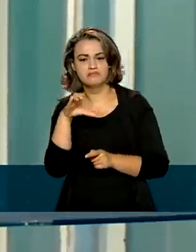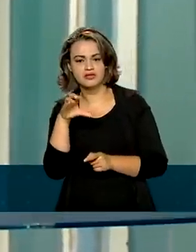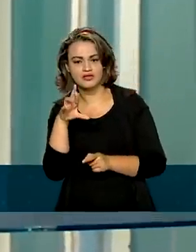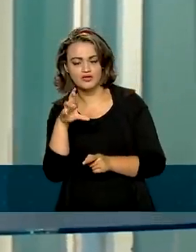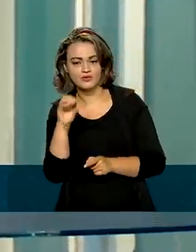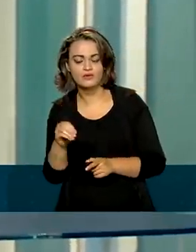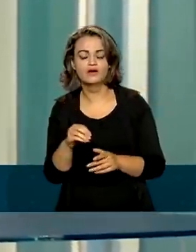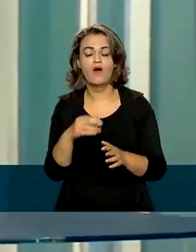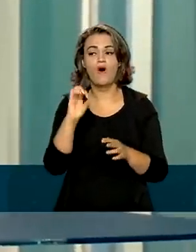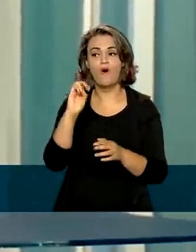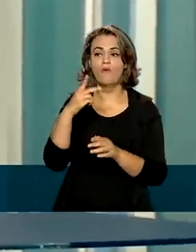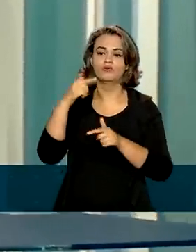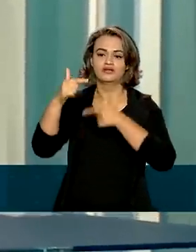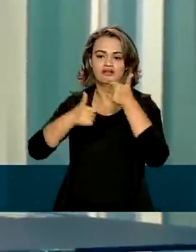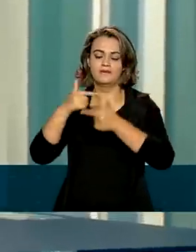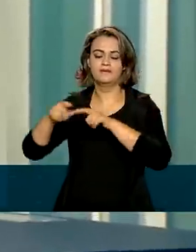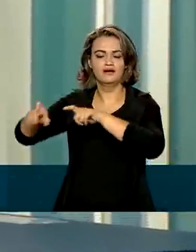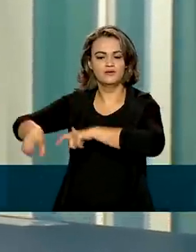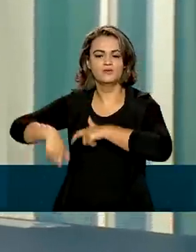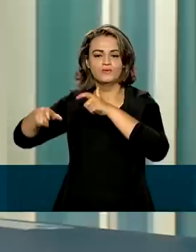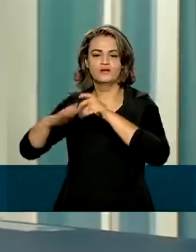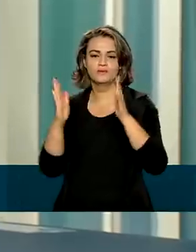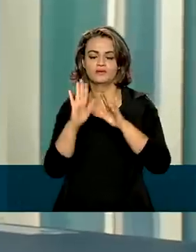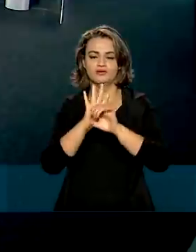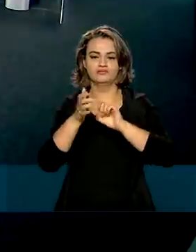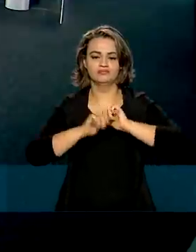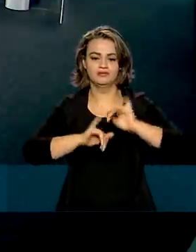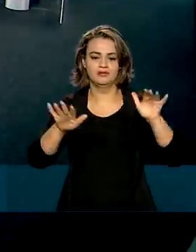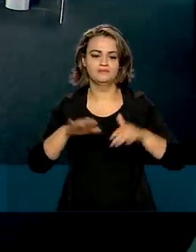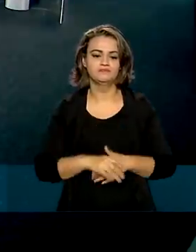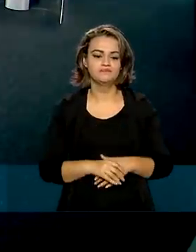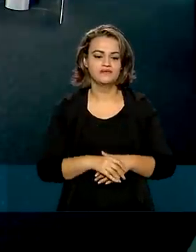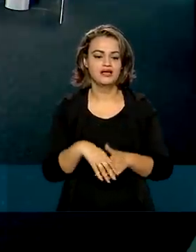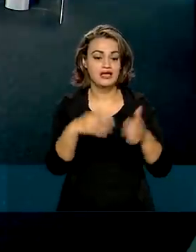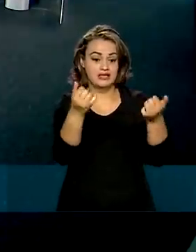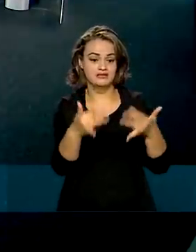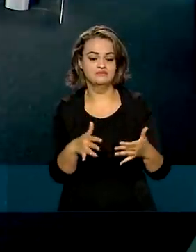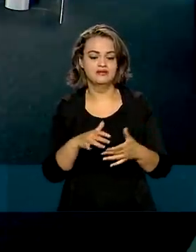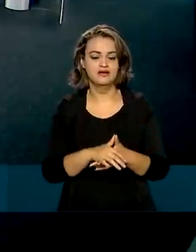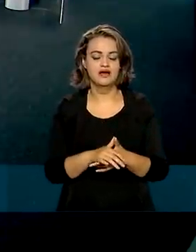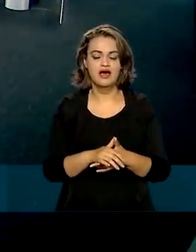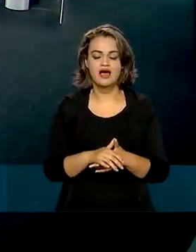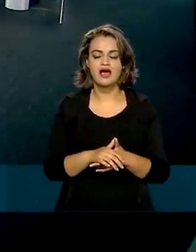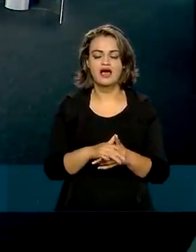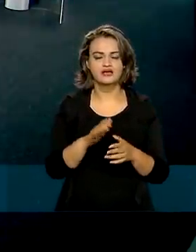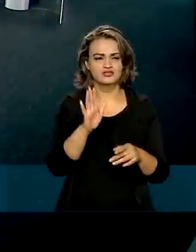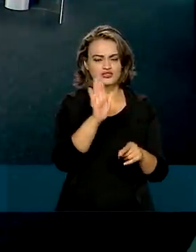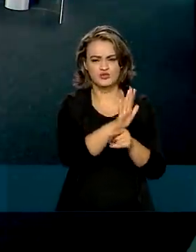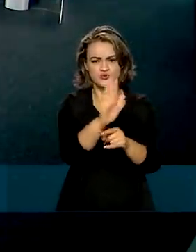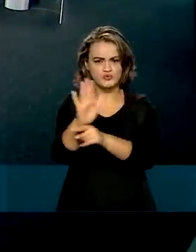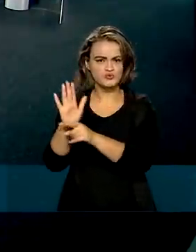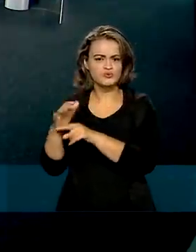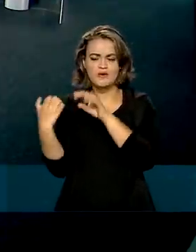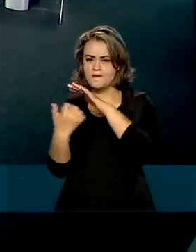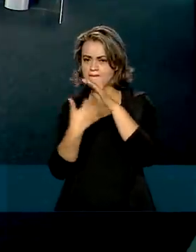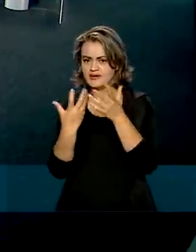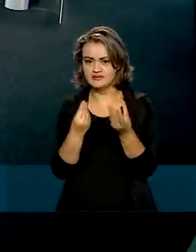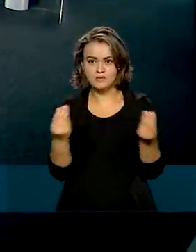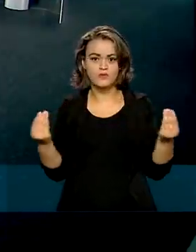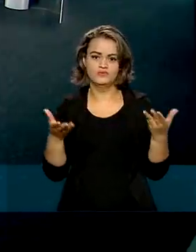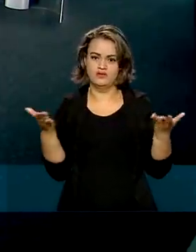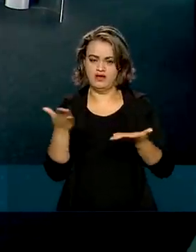produtores rurais neste momento de pandemia. O banco nunca apoiou tantos pequenos e médios e micro empresários como apoia